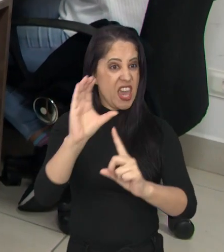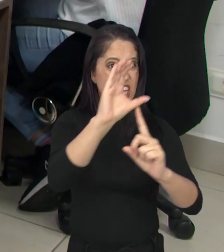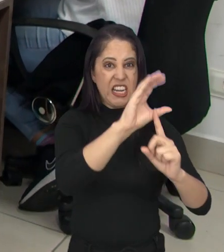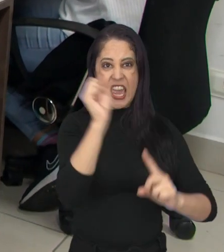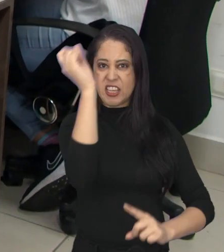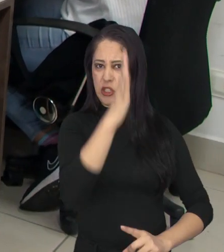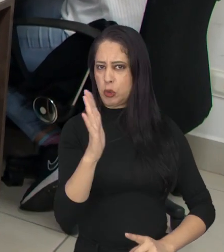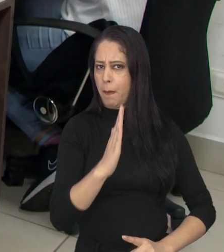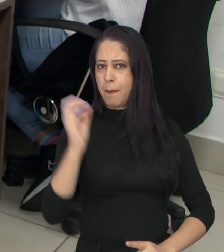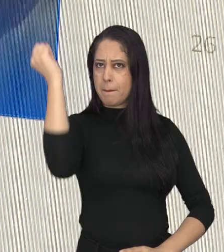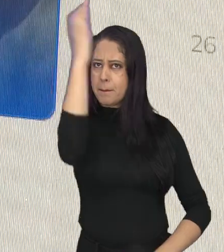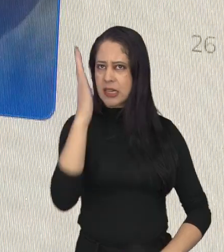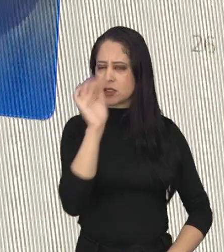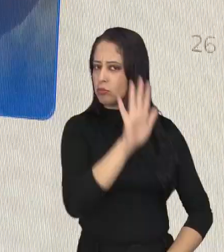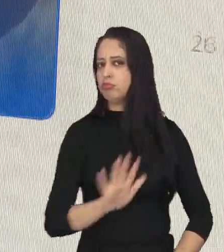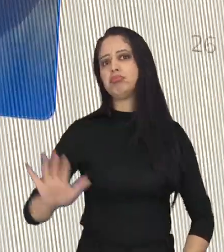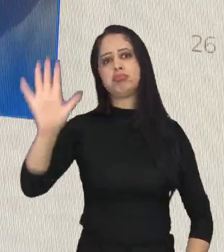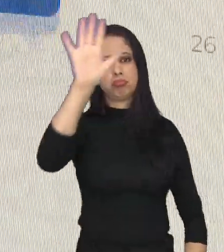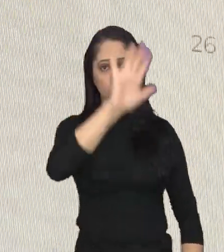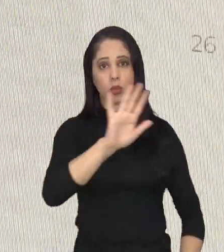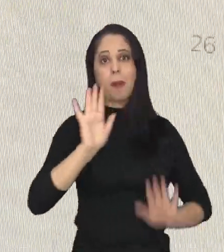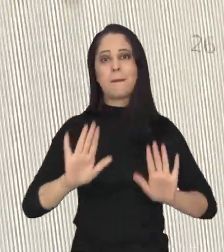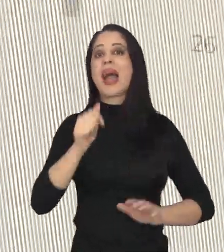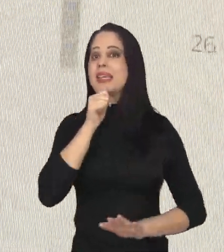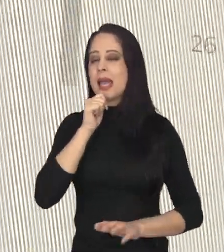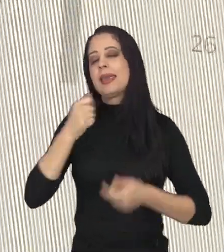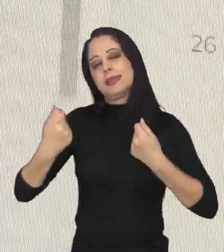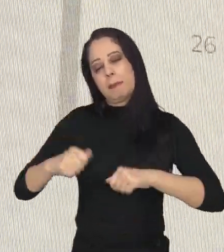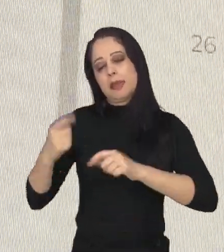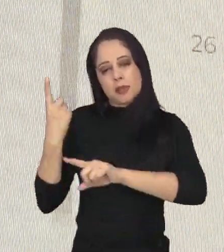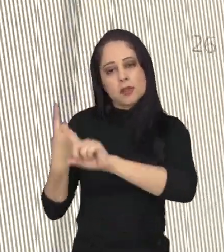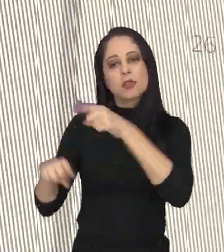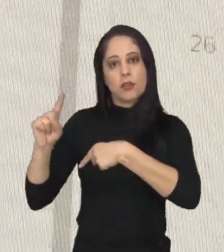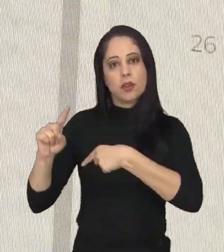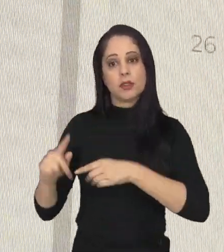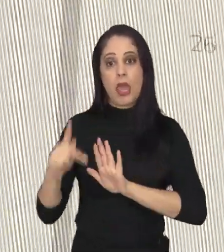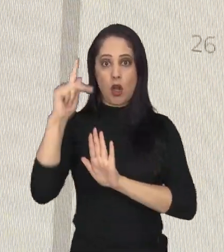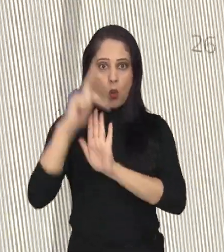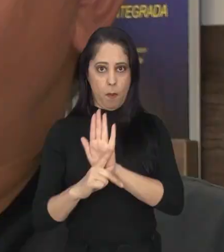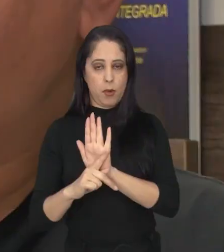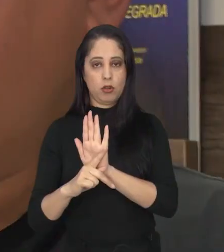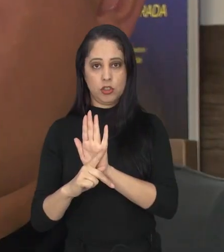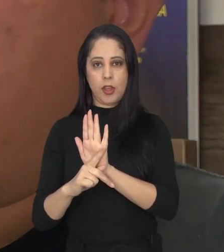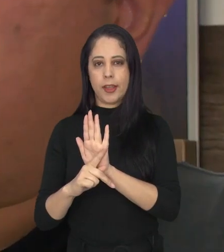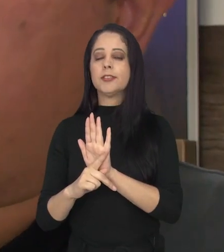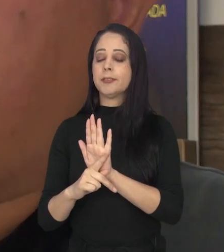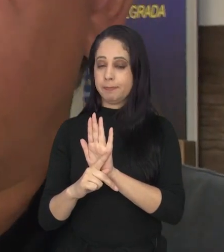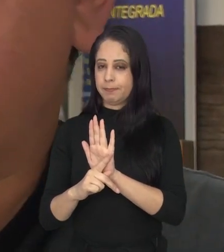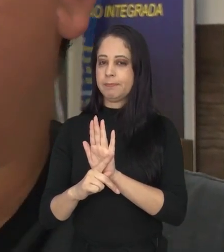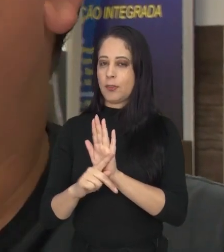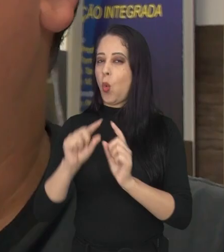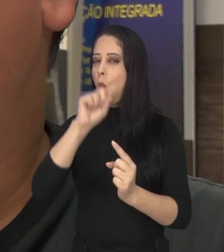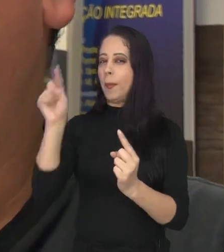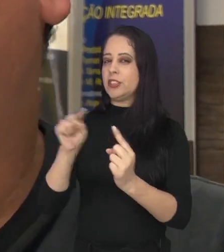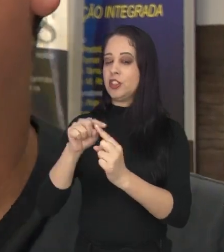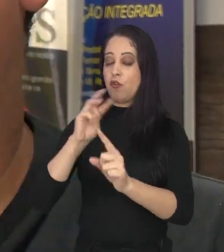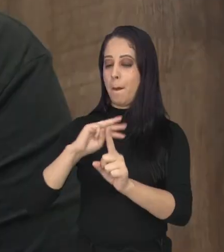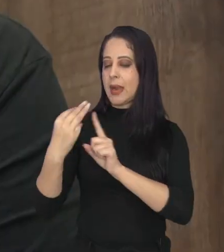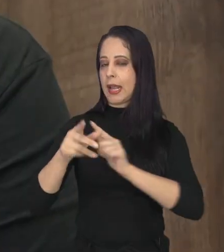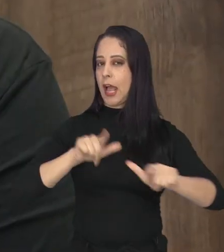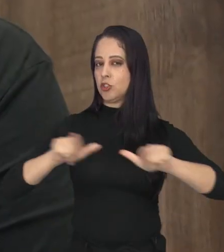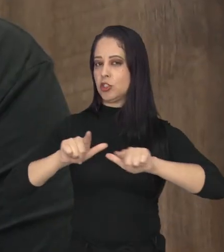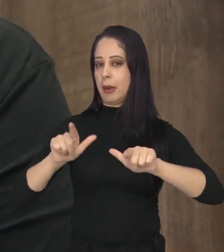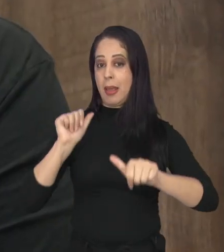clientes por todo o país. E ainda há muito para evoluir. O projeto promete transformar o mercado.